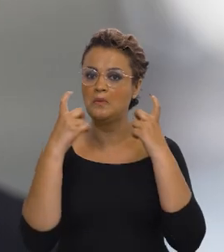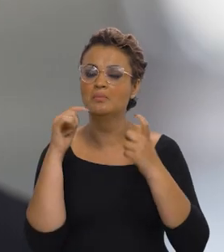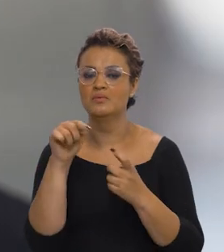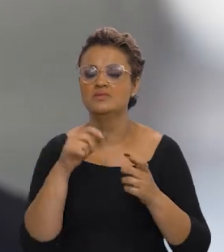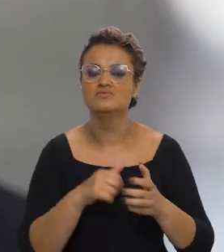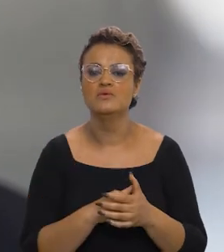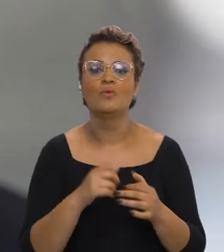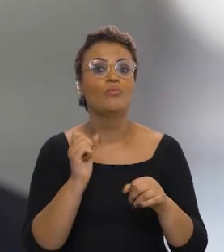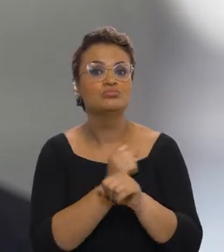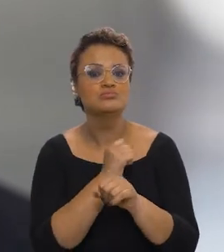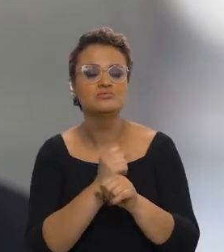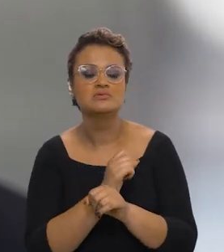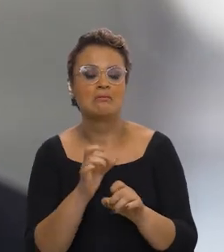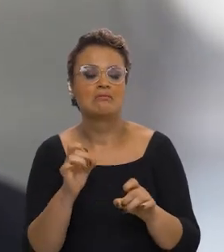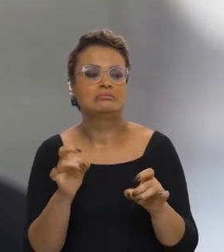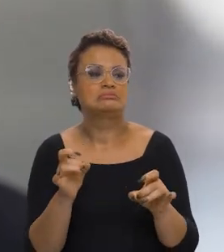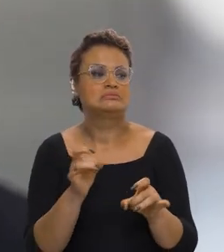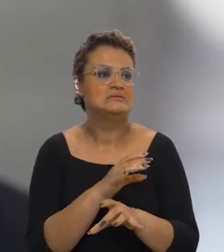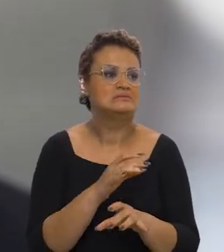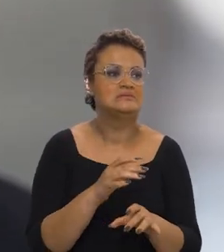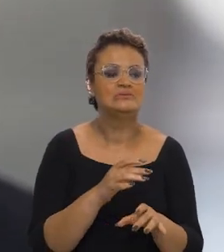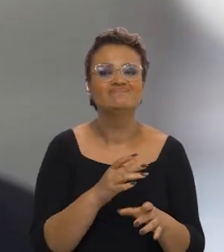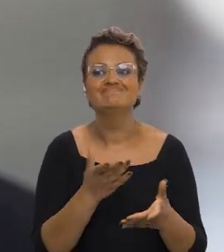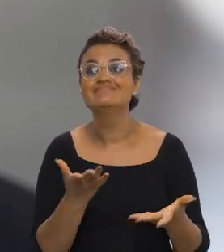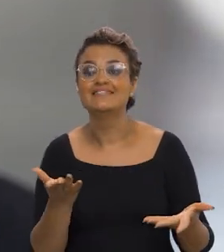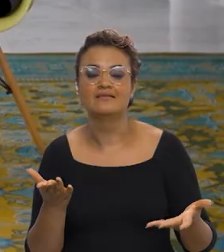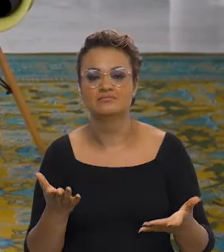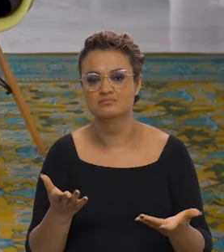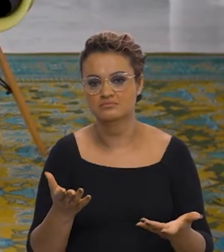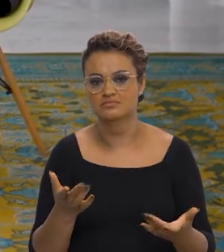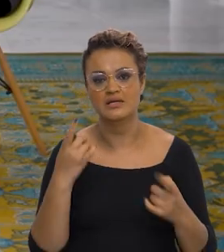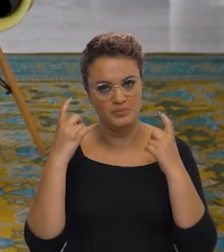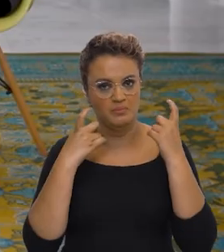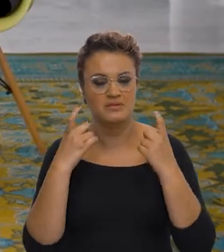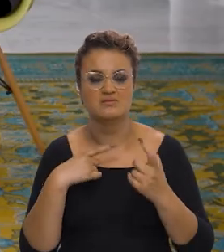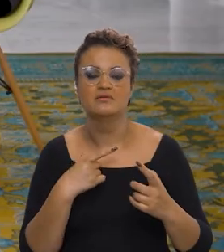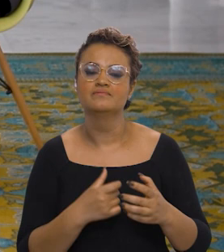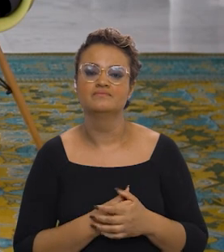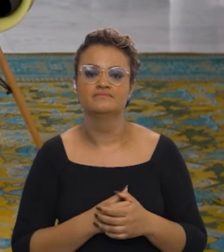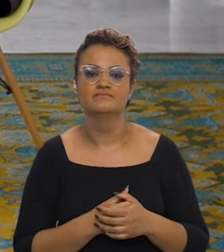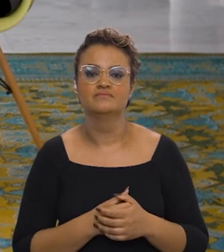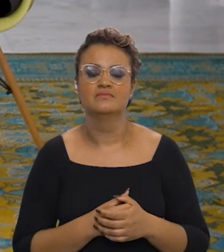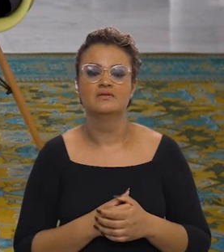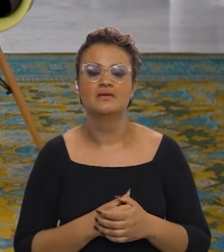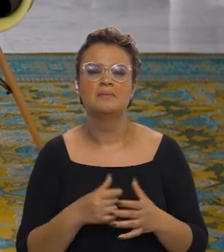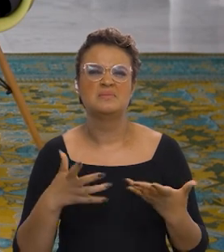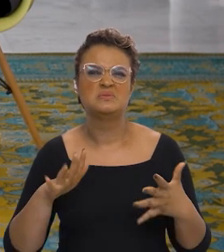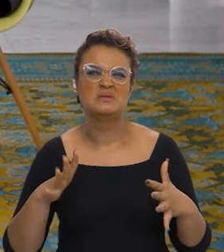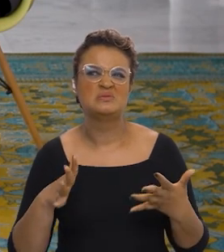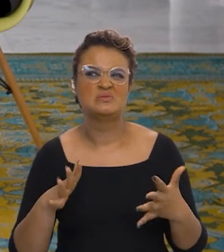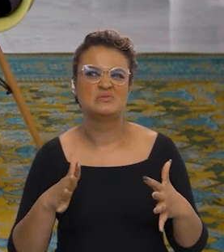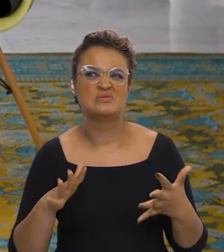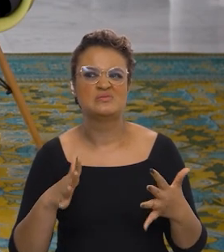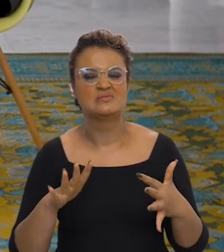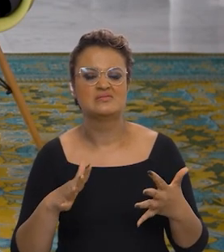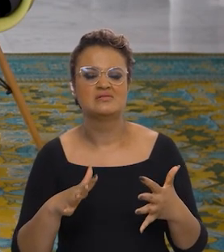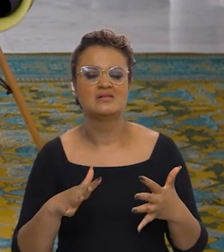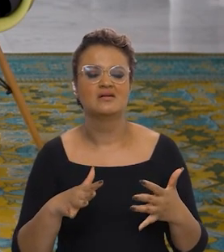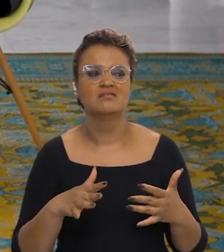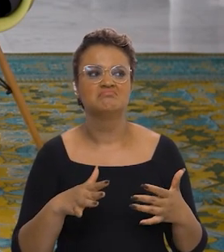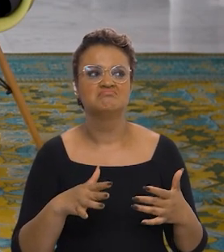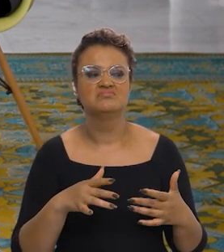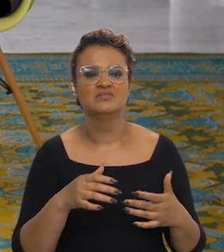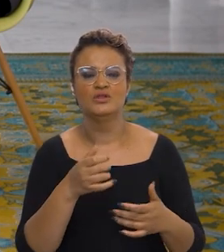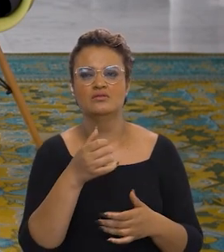de não deixar obras inconclusas ou obras paradas. Então, é cerca de metade